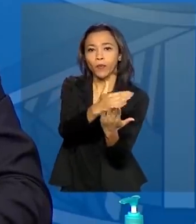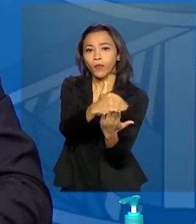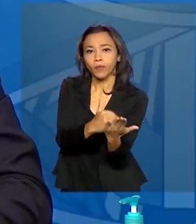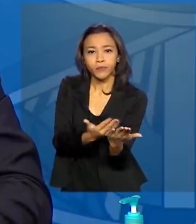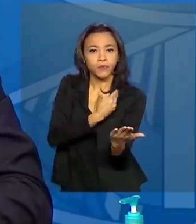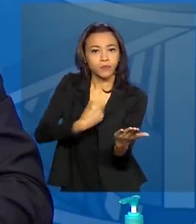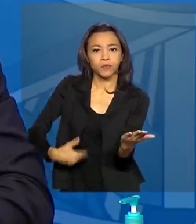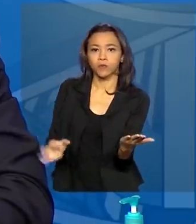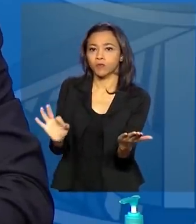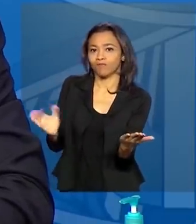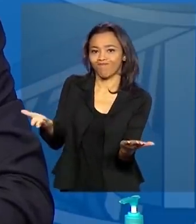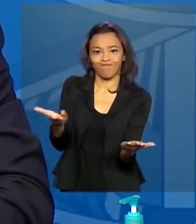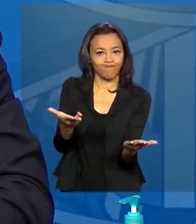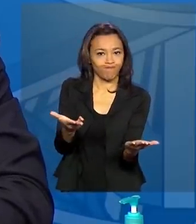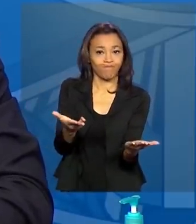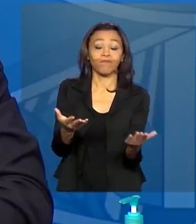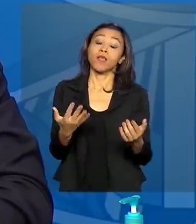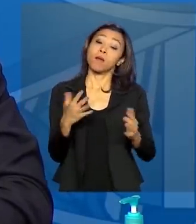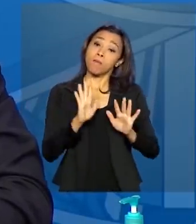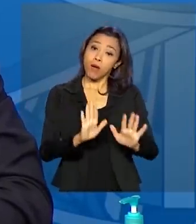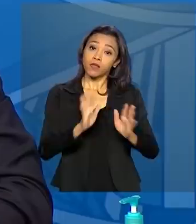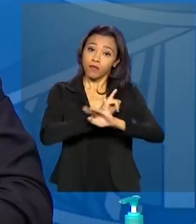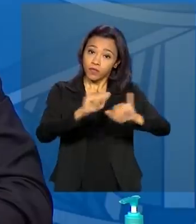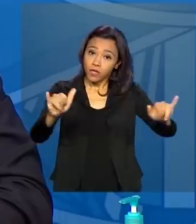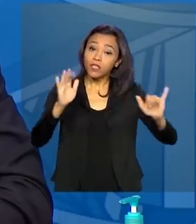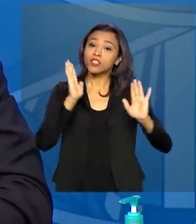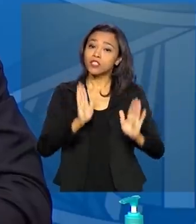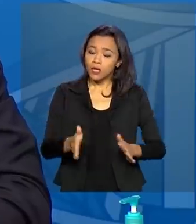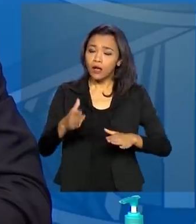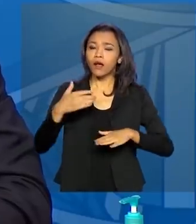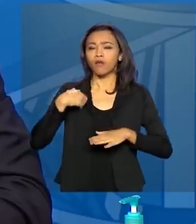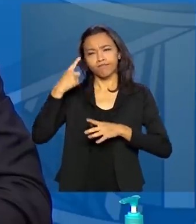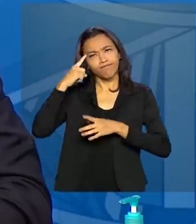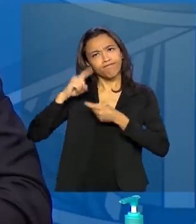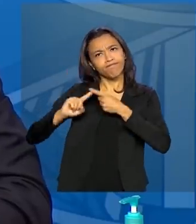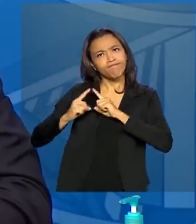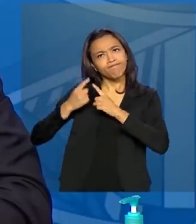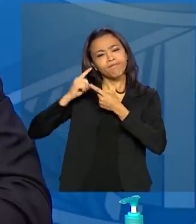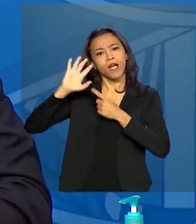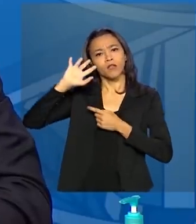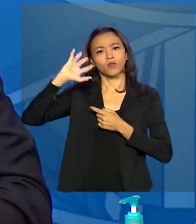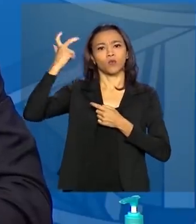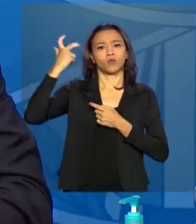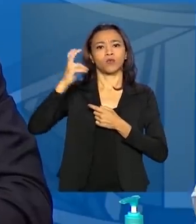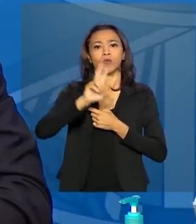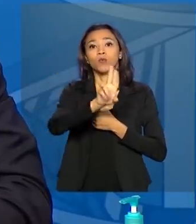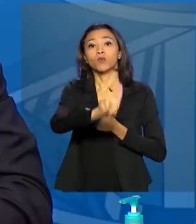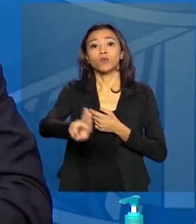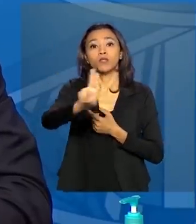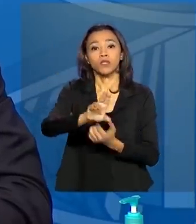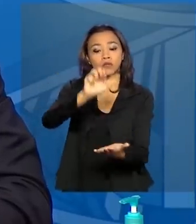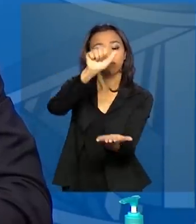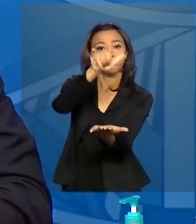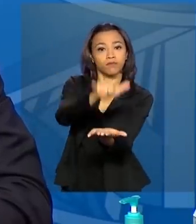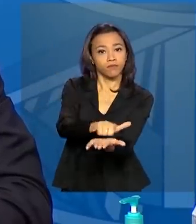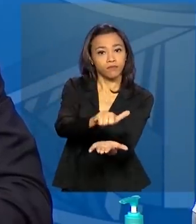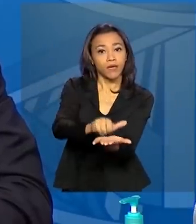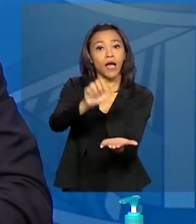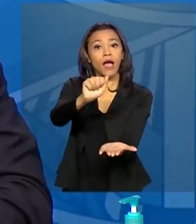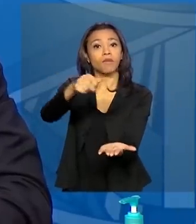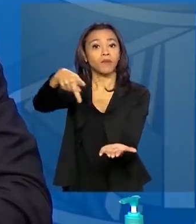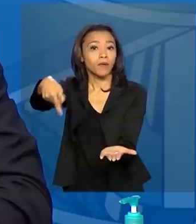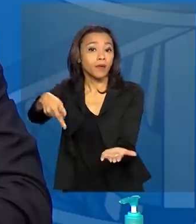sociedade brasileira é que nós já temos a solução via aplicativo, via internet